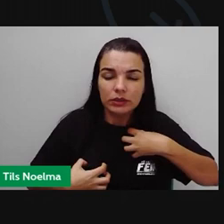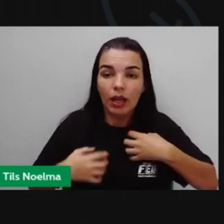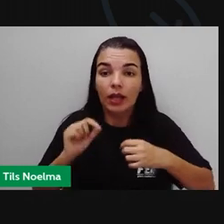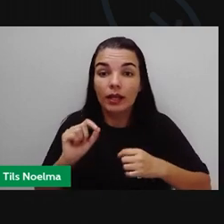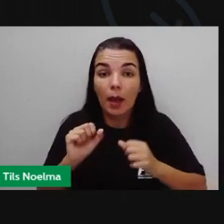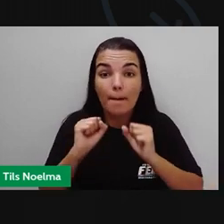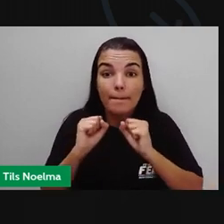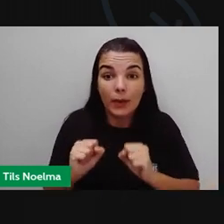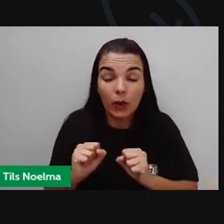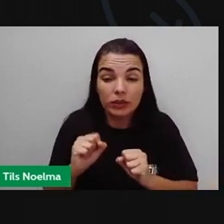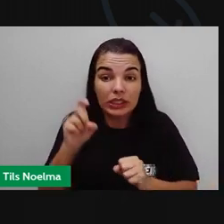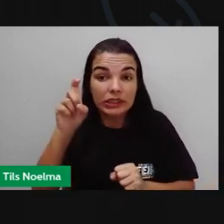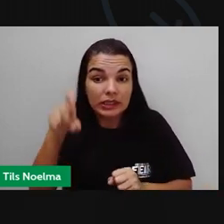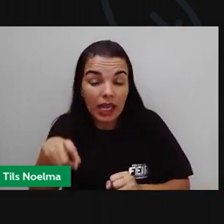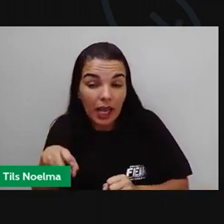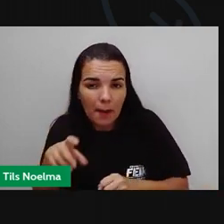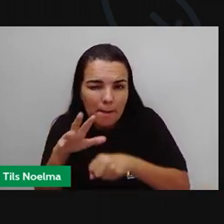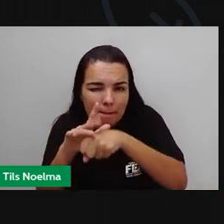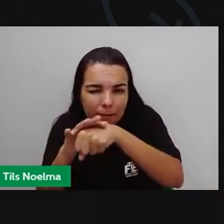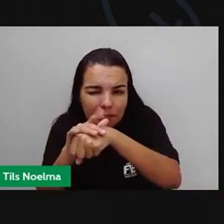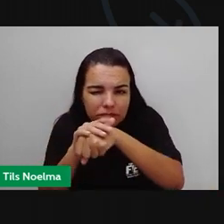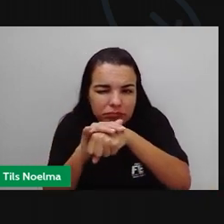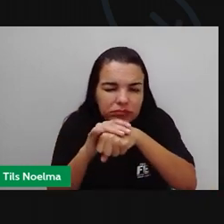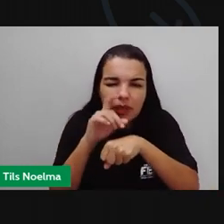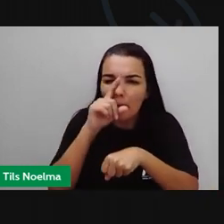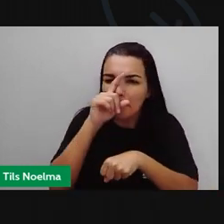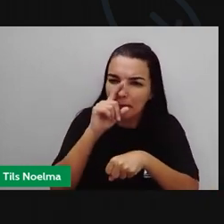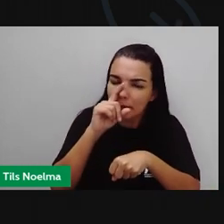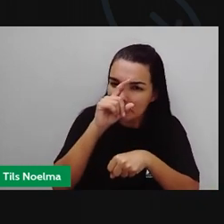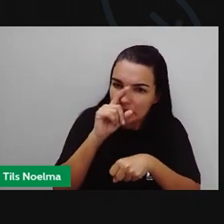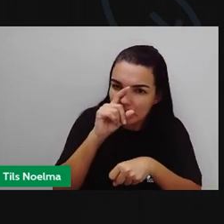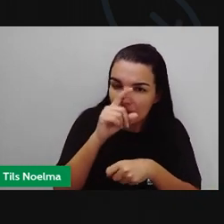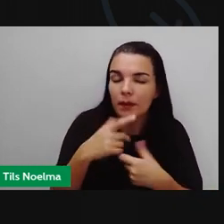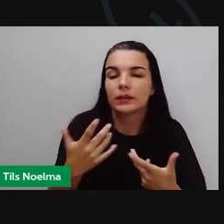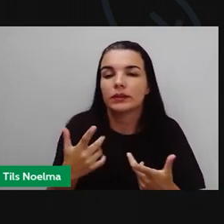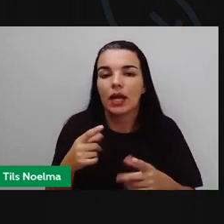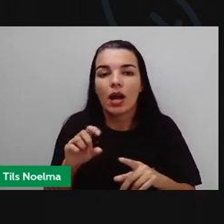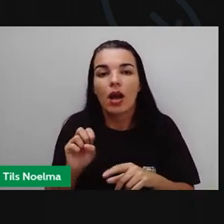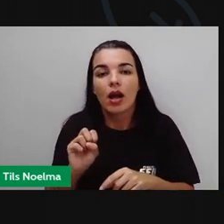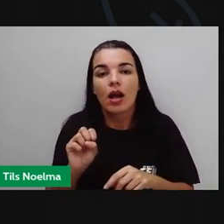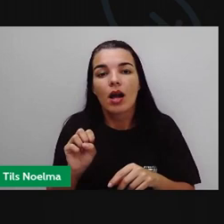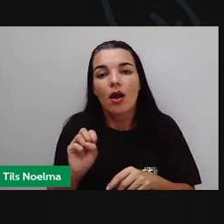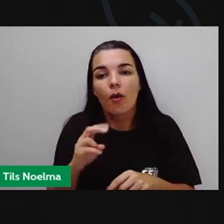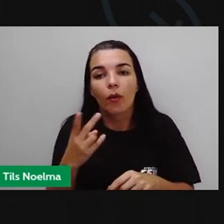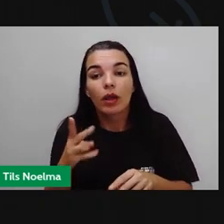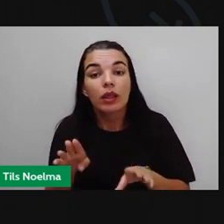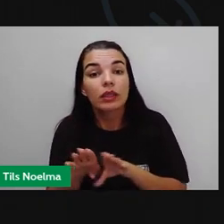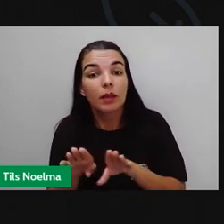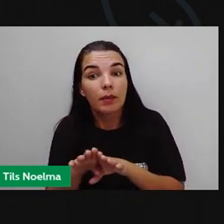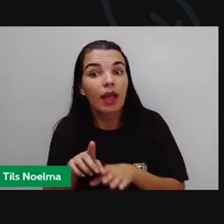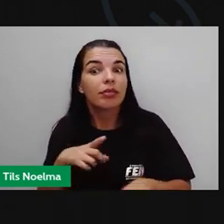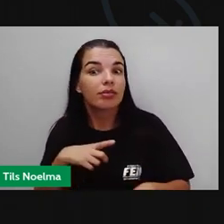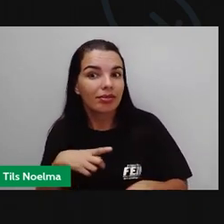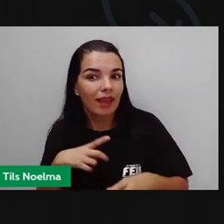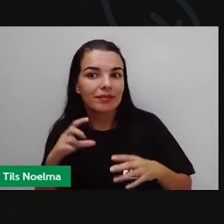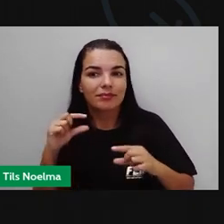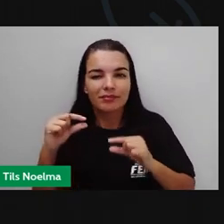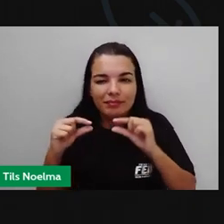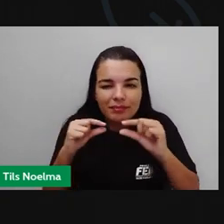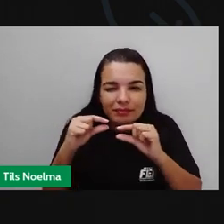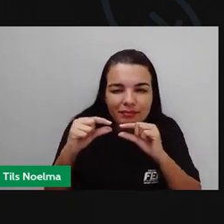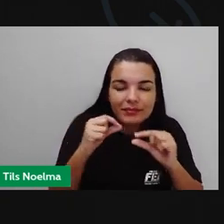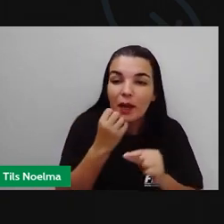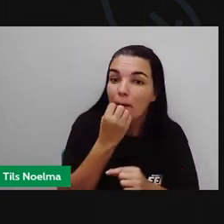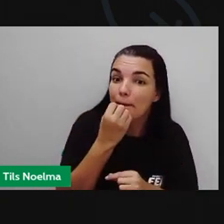que podem ser patogênicos, são aqueles micro-organismos causadores de doenças. Ou nós temos os micro-organismos no vento,